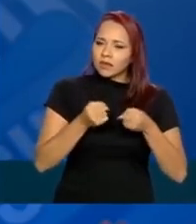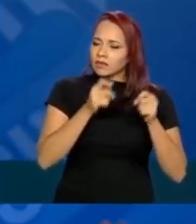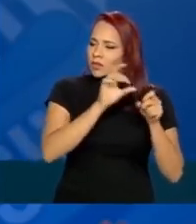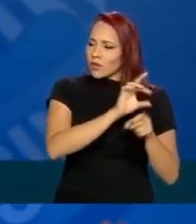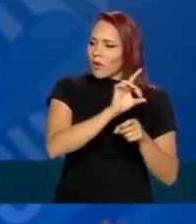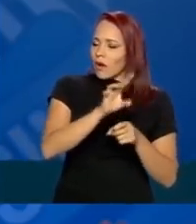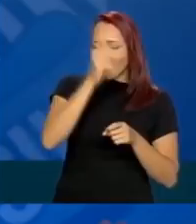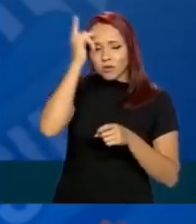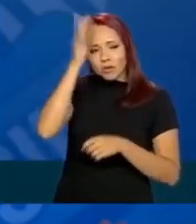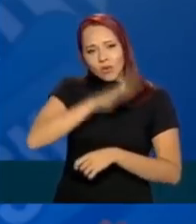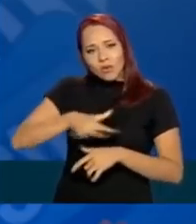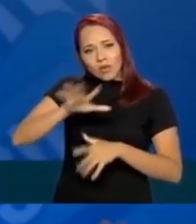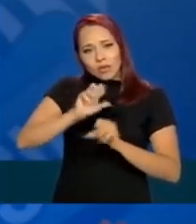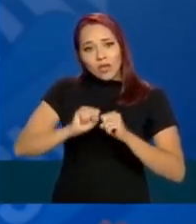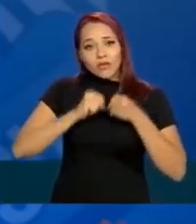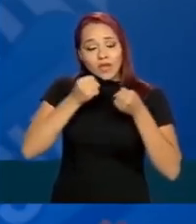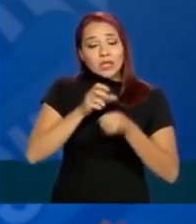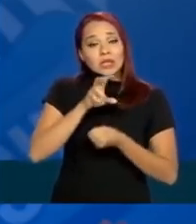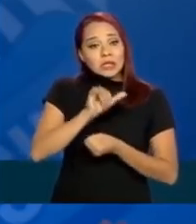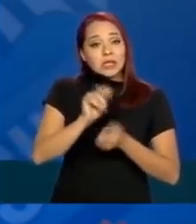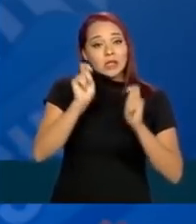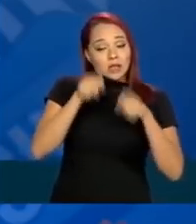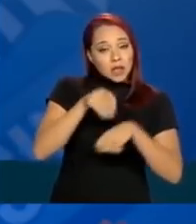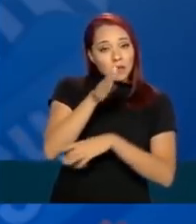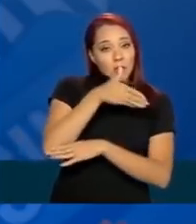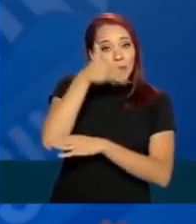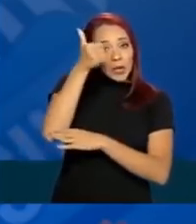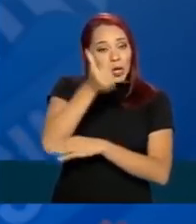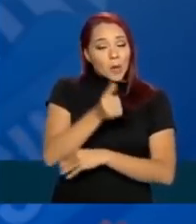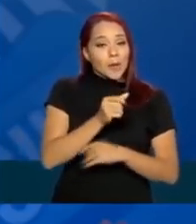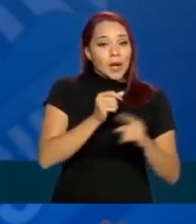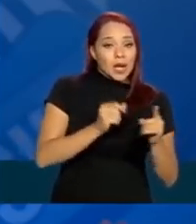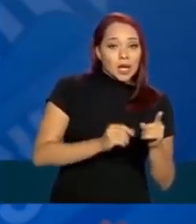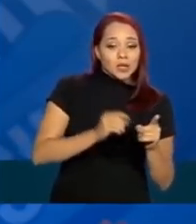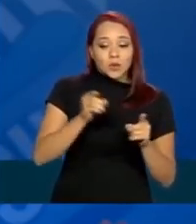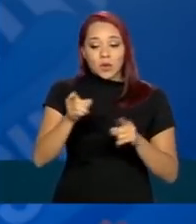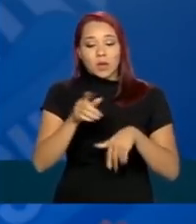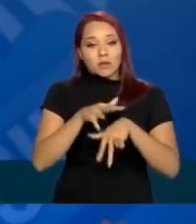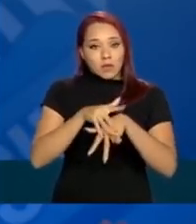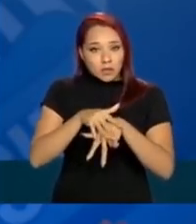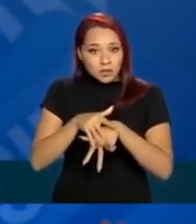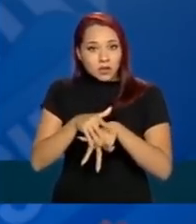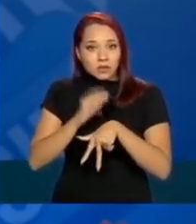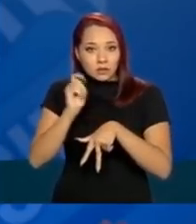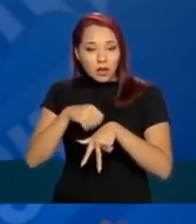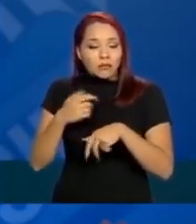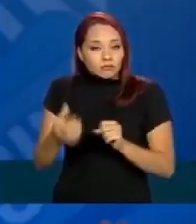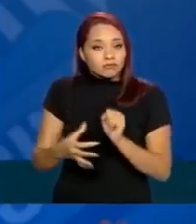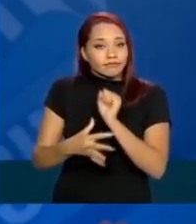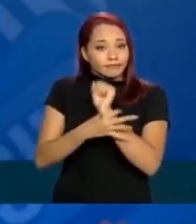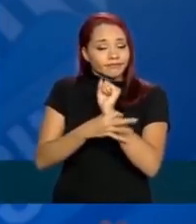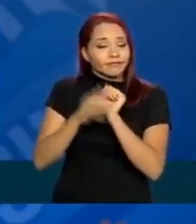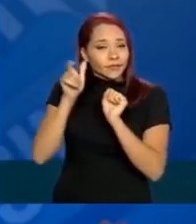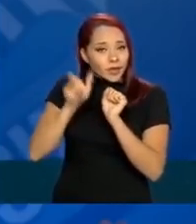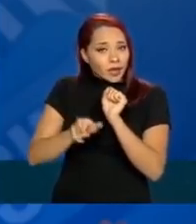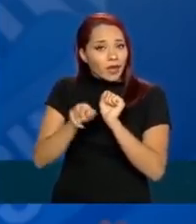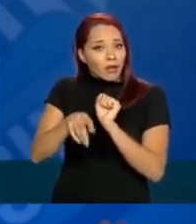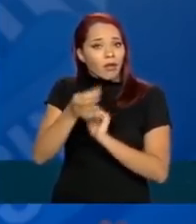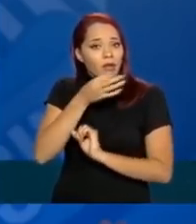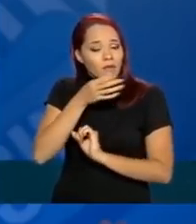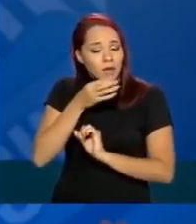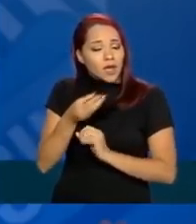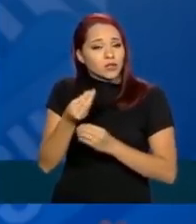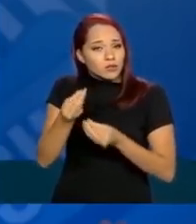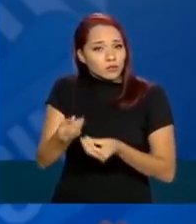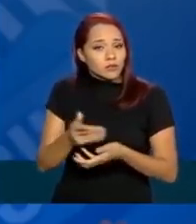nós defendemos, que se há chance melhor para esse ou aquele paciente, que a gente possa garantir o medicamento.